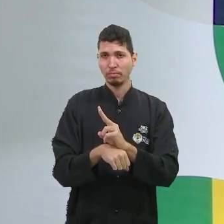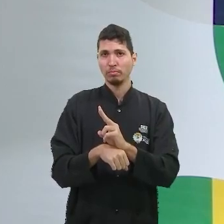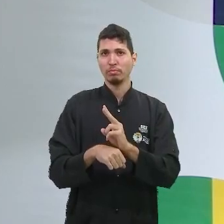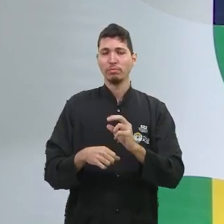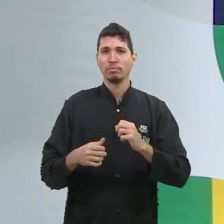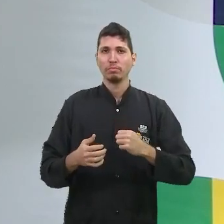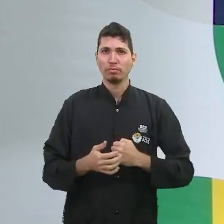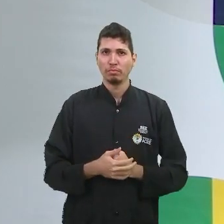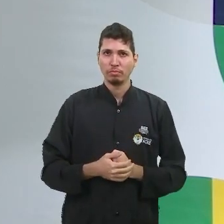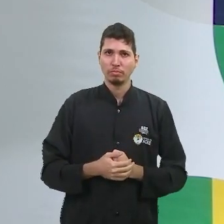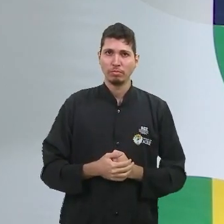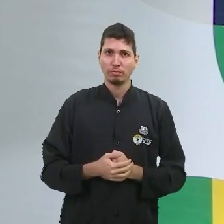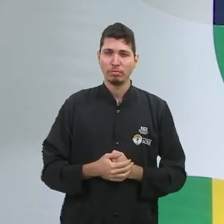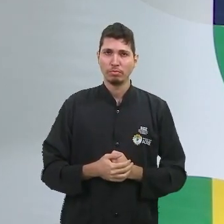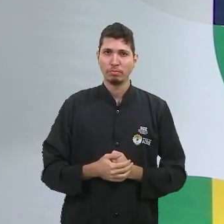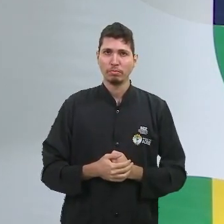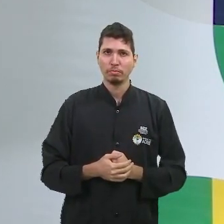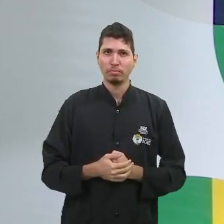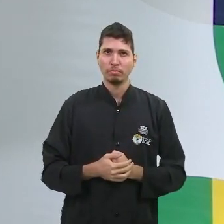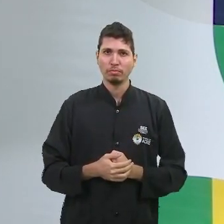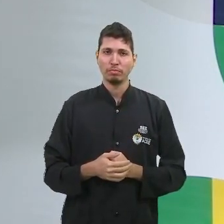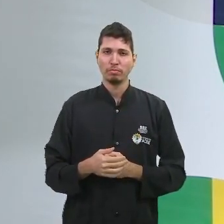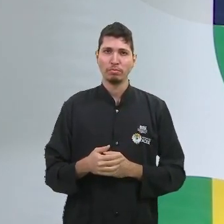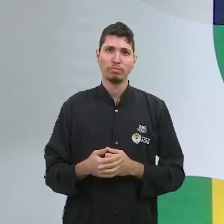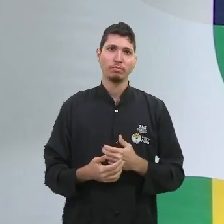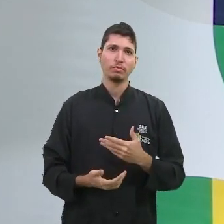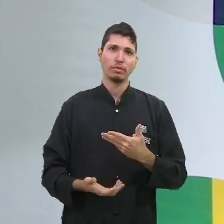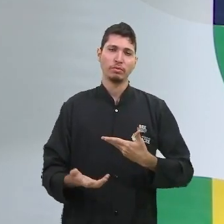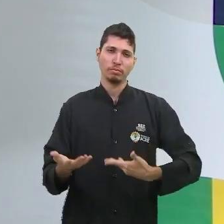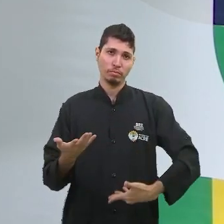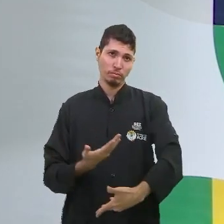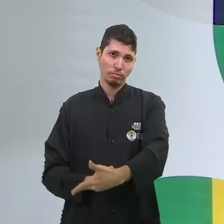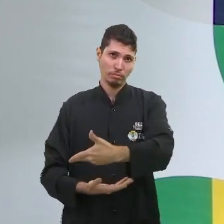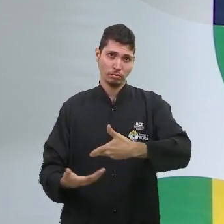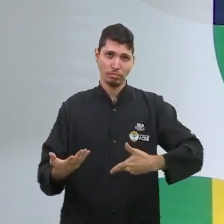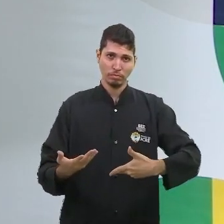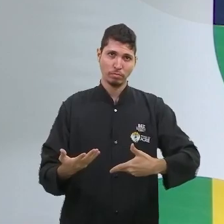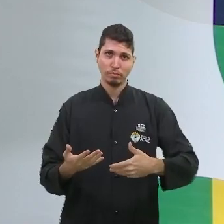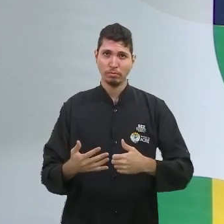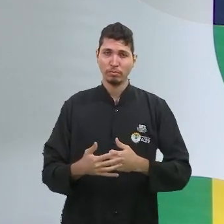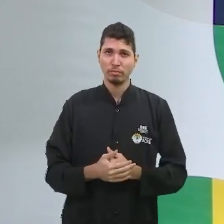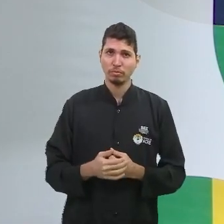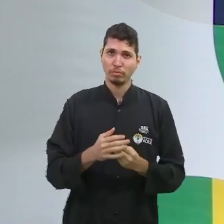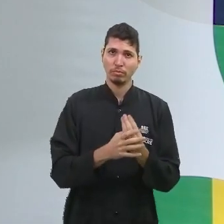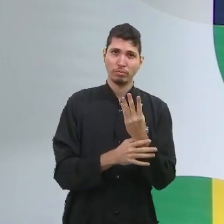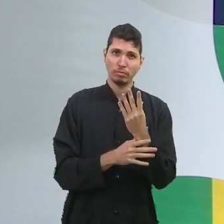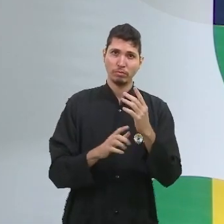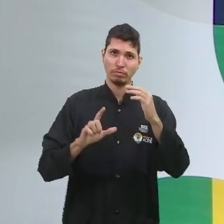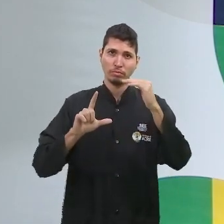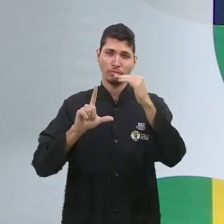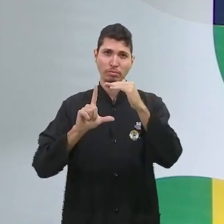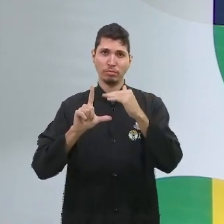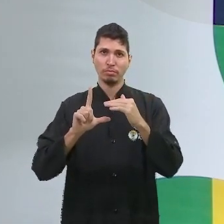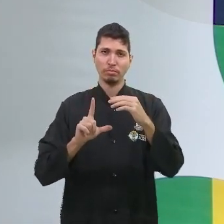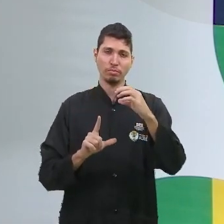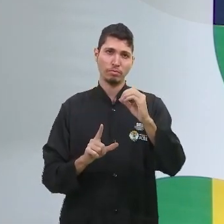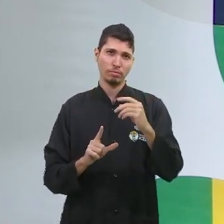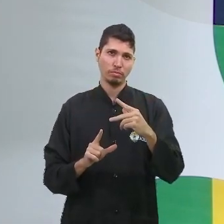condição de vender a sua mão de obra em troca de um salário. Então, o surgimento da classe operária ou da classe